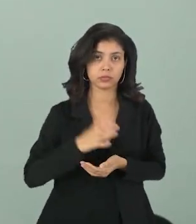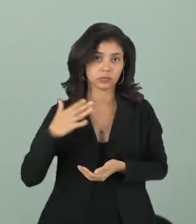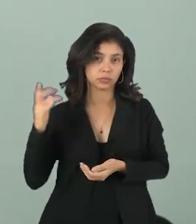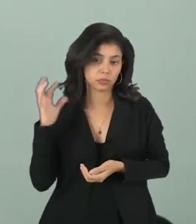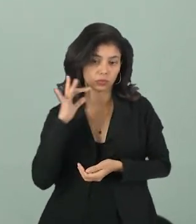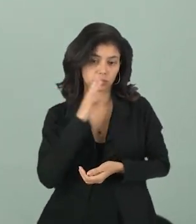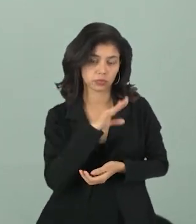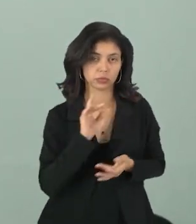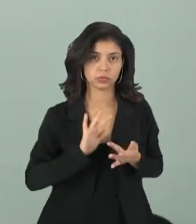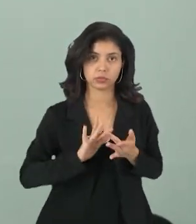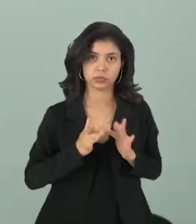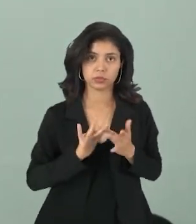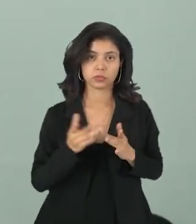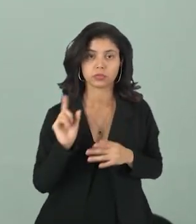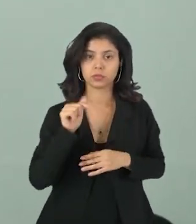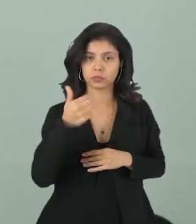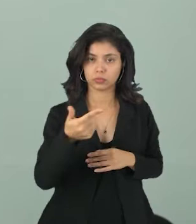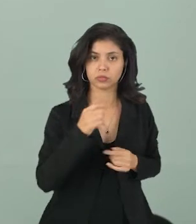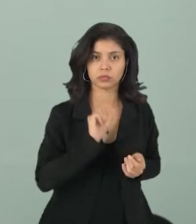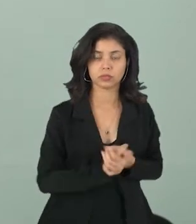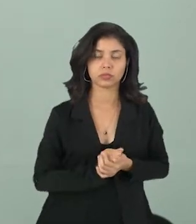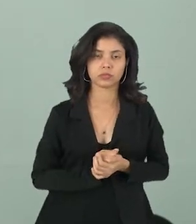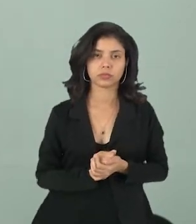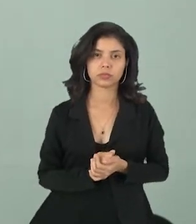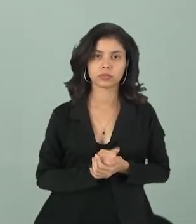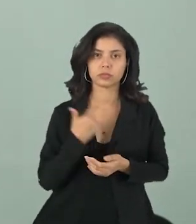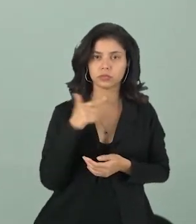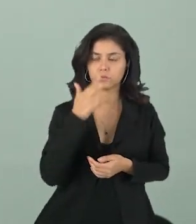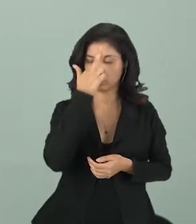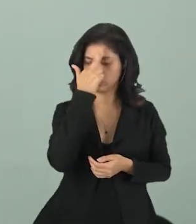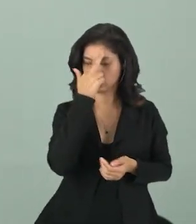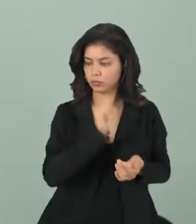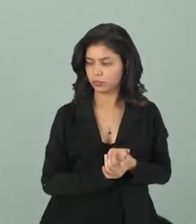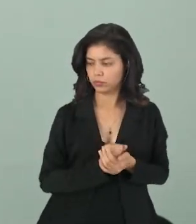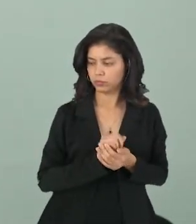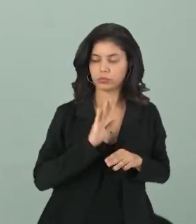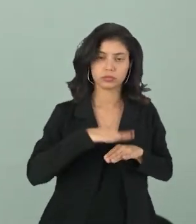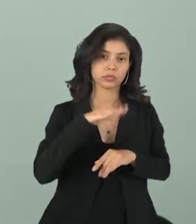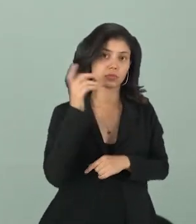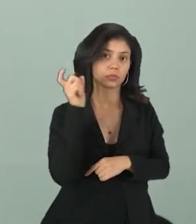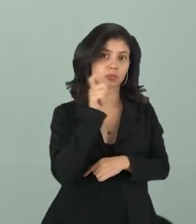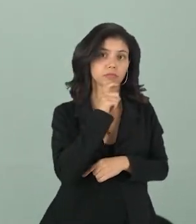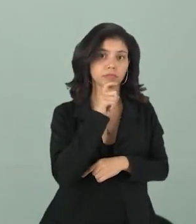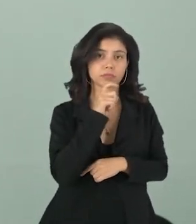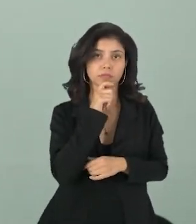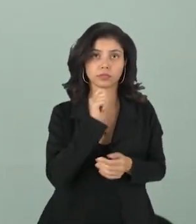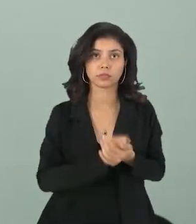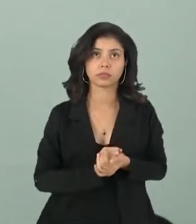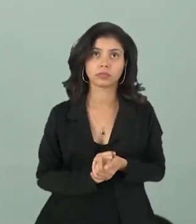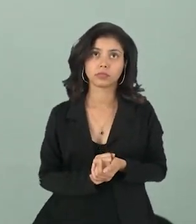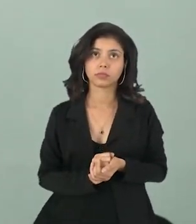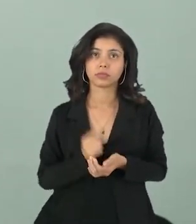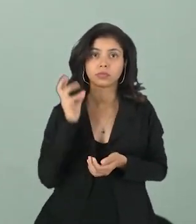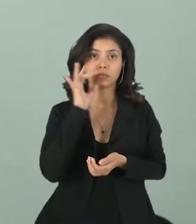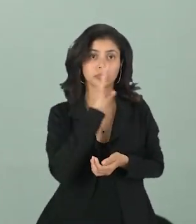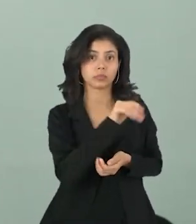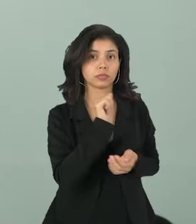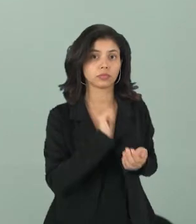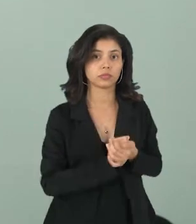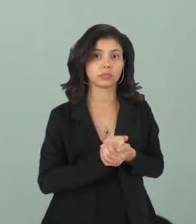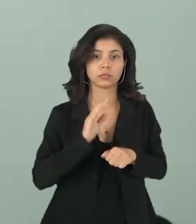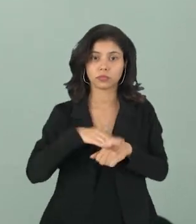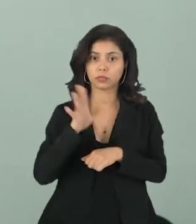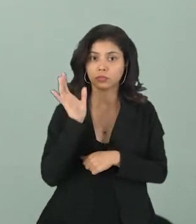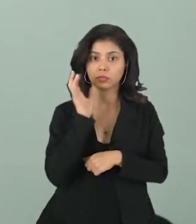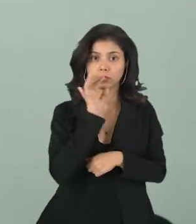mais quente e vai para o mais frio. Não é natural que o mais frio fique mais frio e o mais quente fique